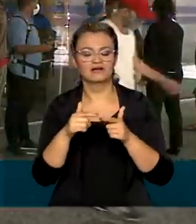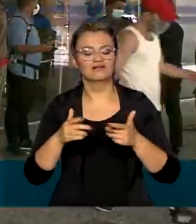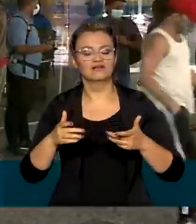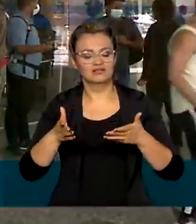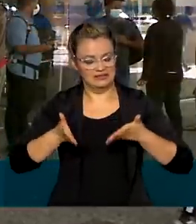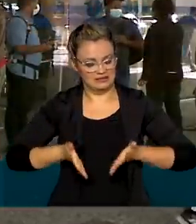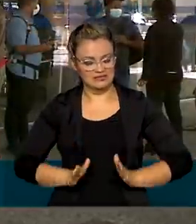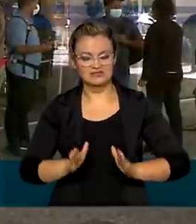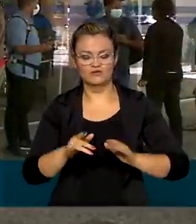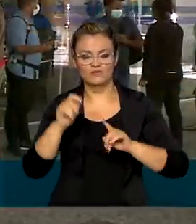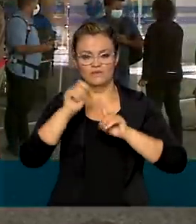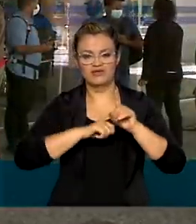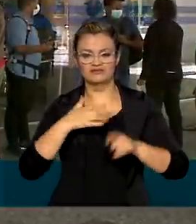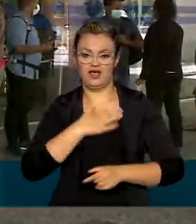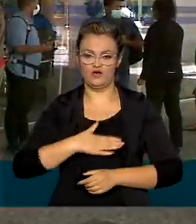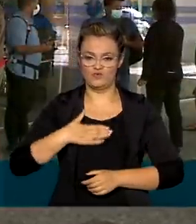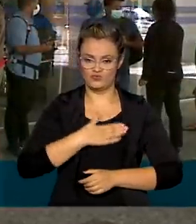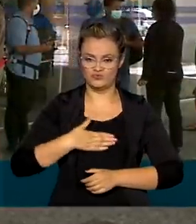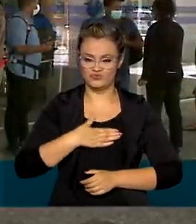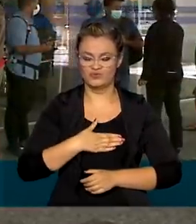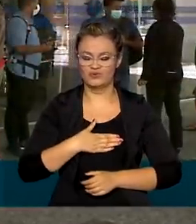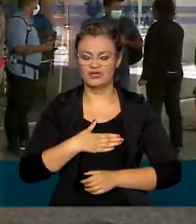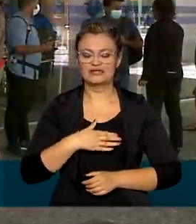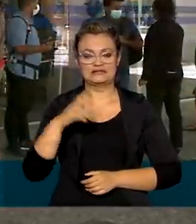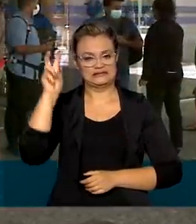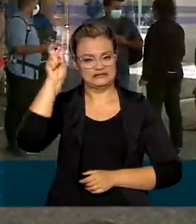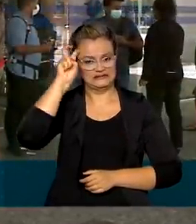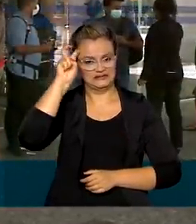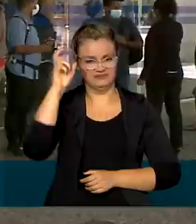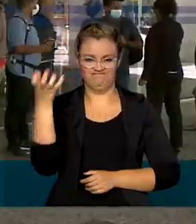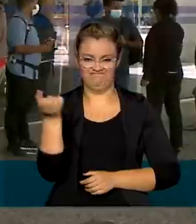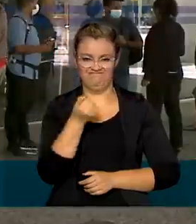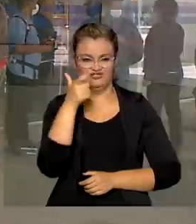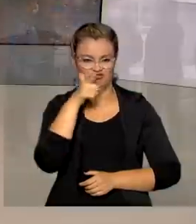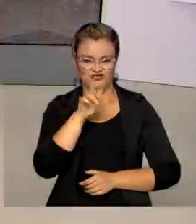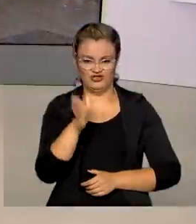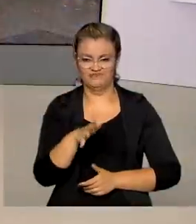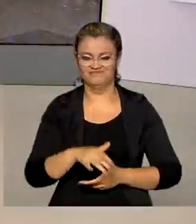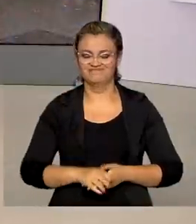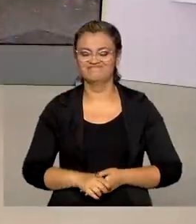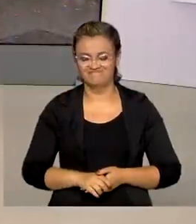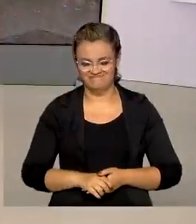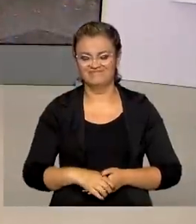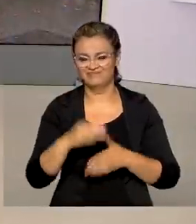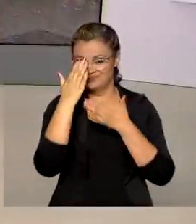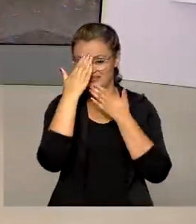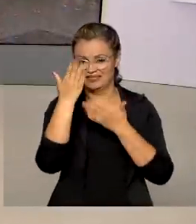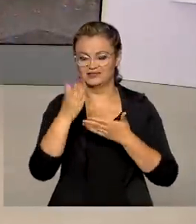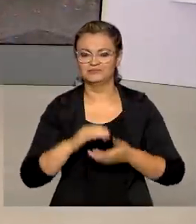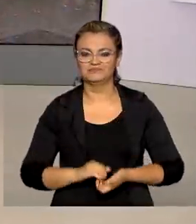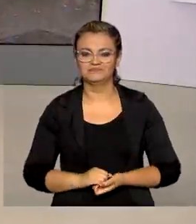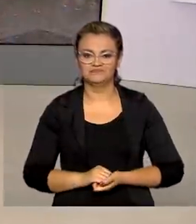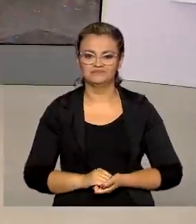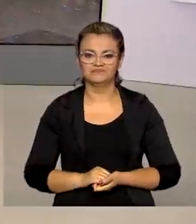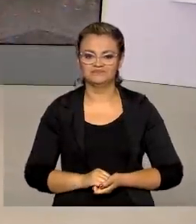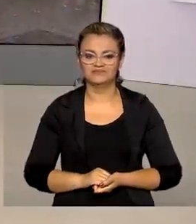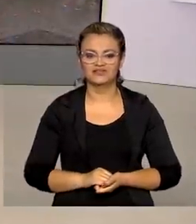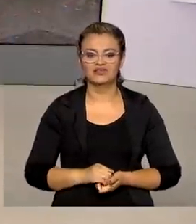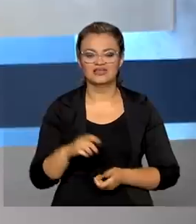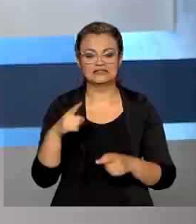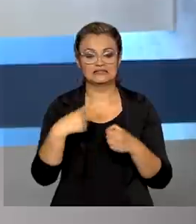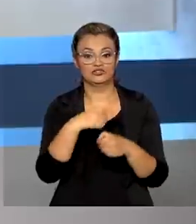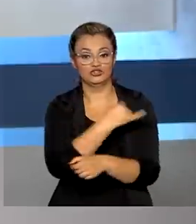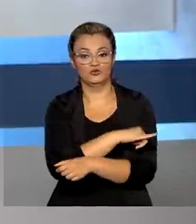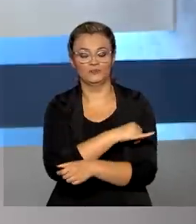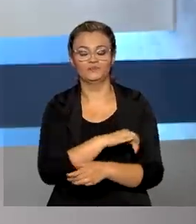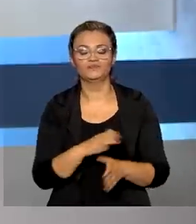agosto. O saldo vai ficar disponível na próxima quinta-feira. Volto com você, Renata. Tá certo, Tiago. Obrigada pelas suas informações direto do Rio de